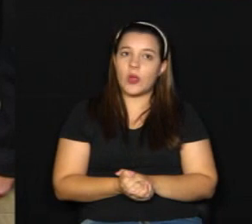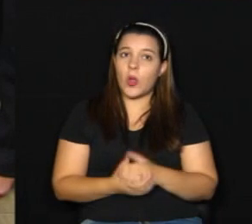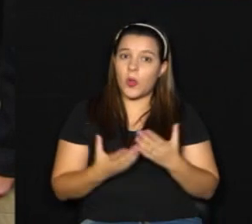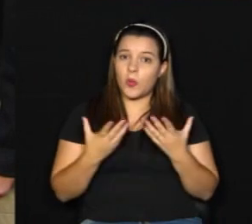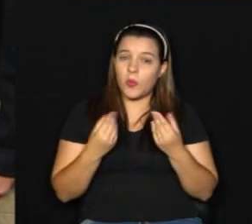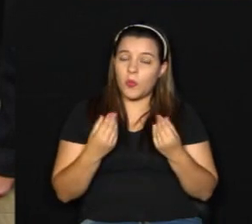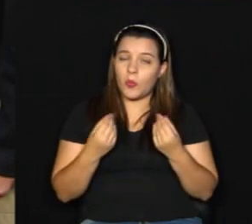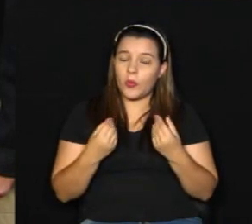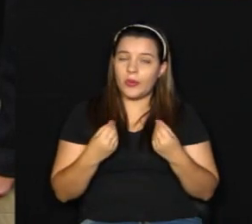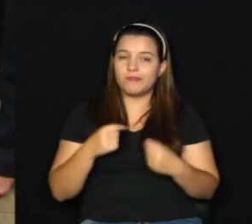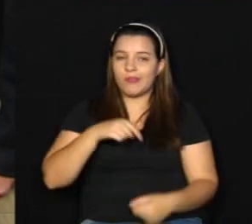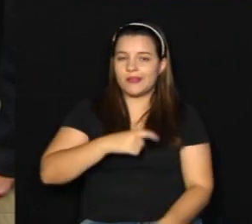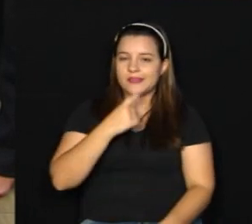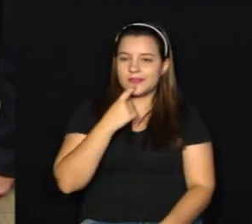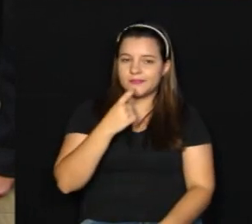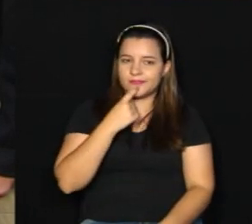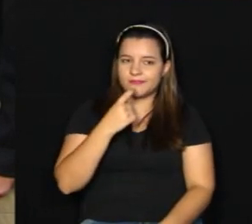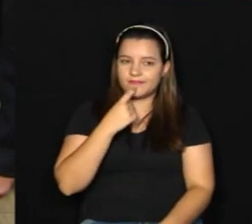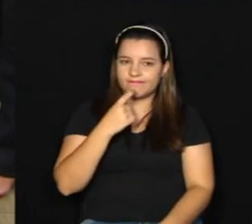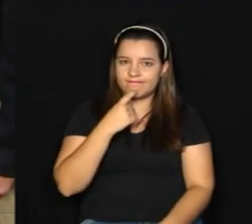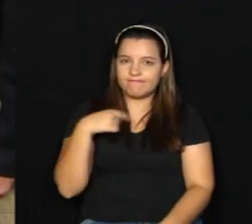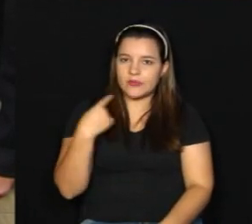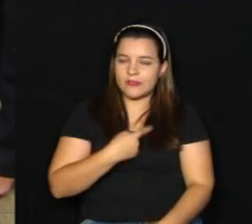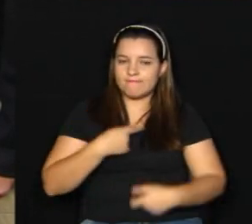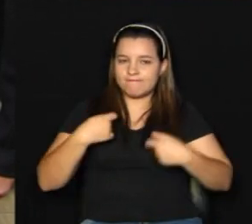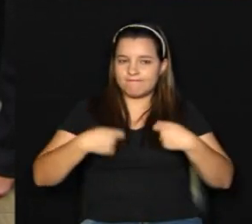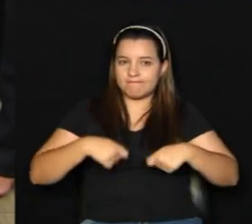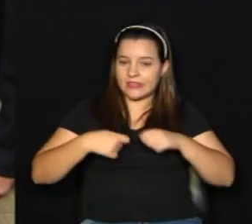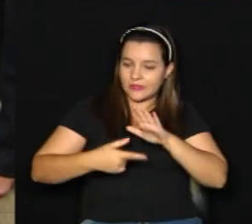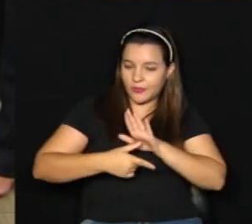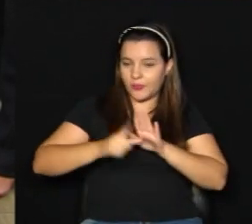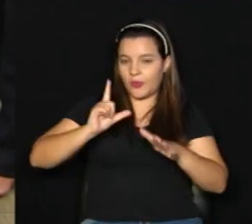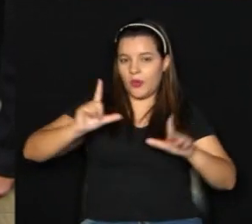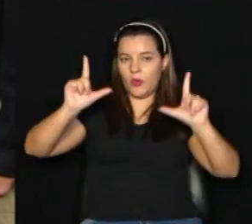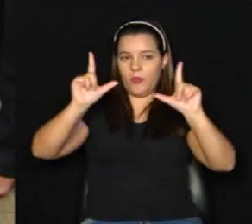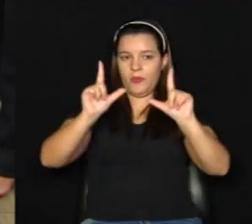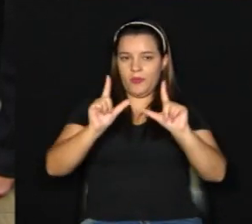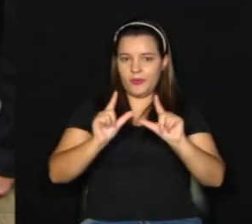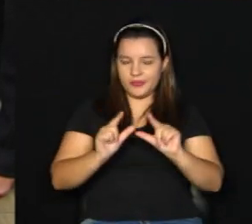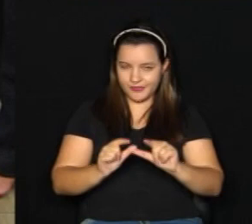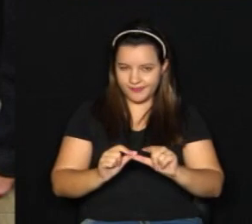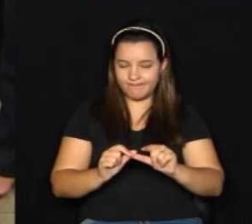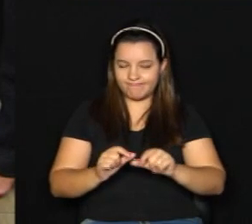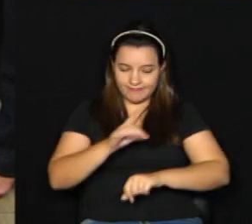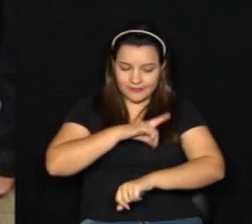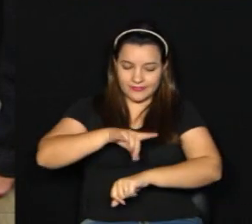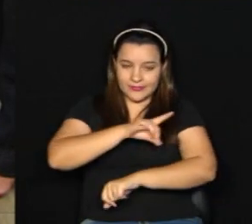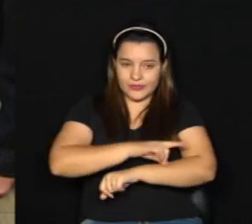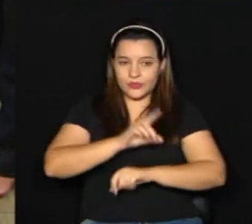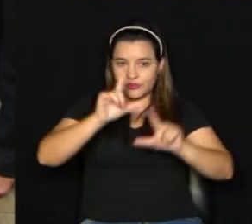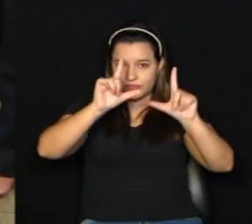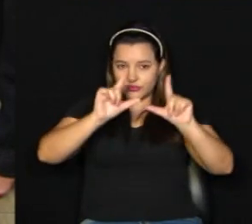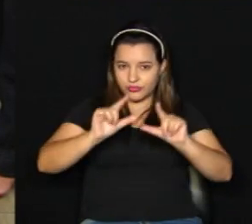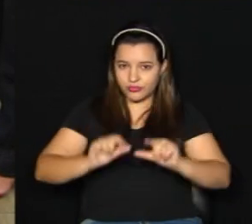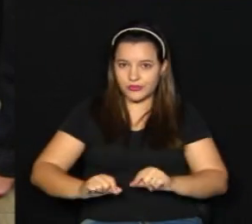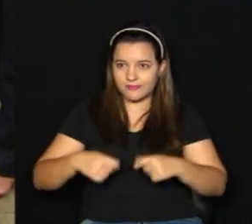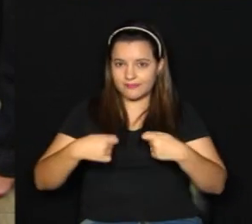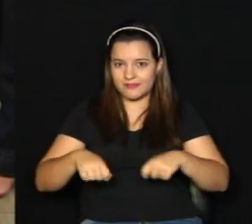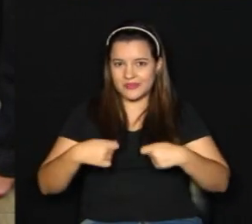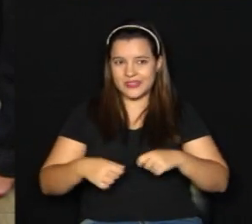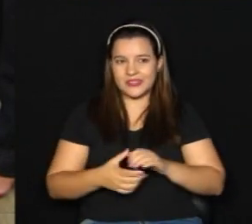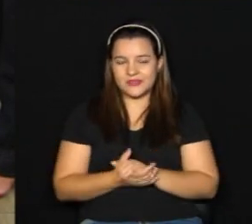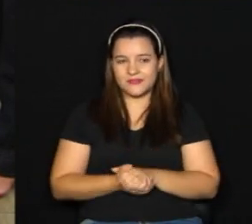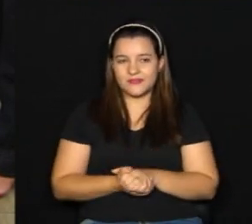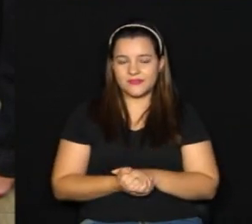é muito caso que na cidade de Campinas a gente precisa, o quanto antes, diminuir a incidência e acabar com todos os criadores do Aedes aegypti.